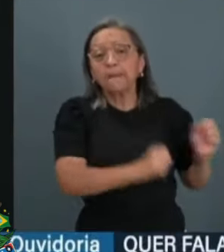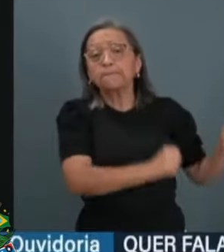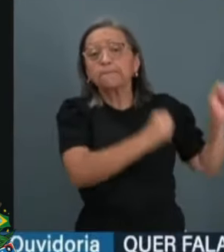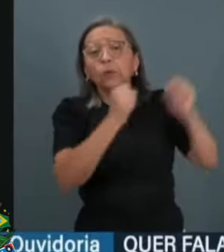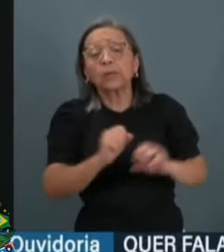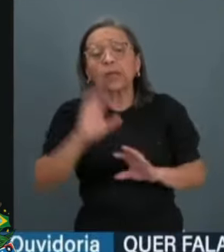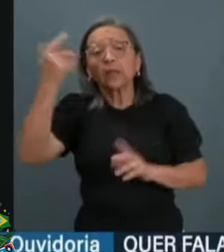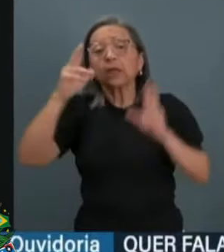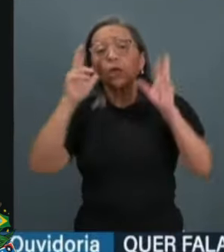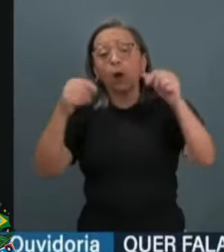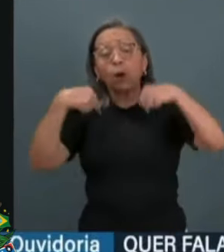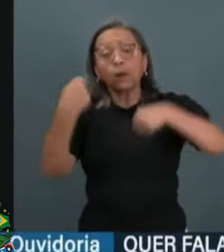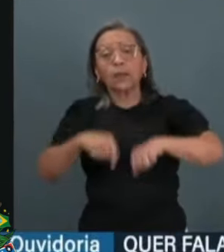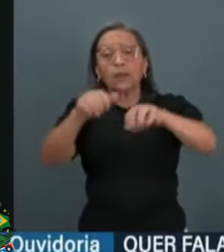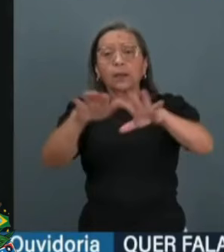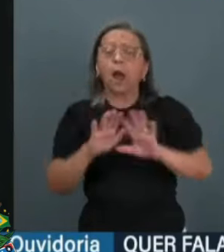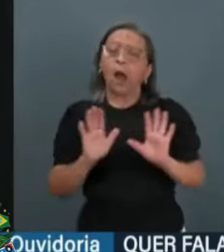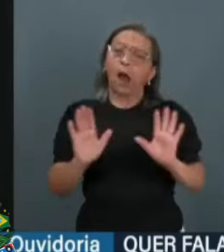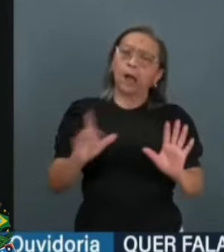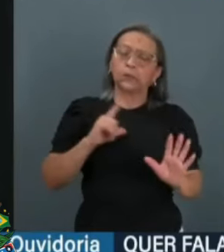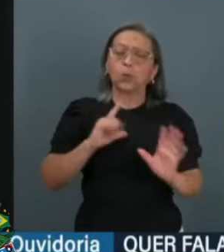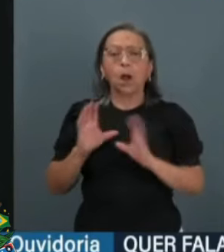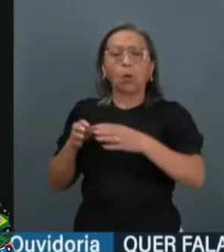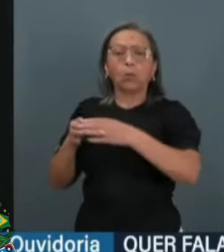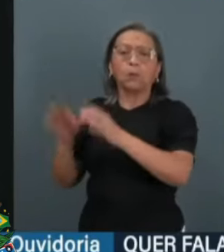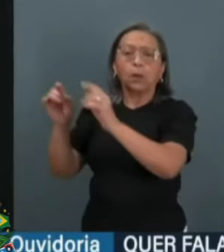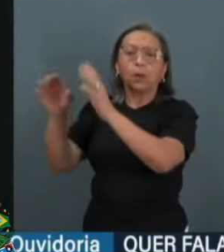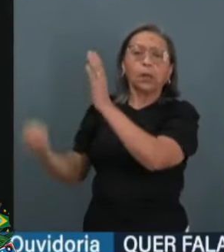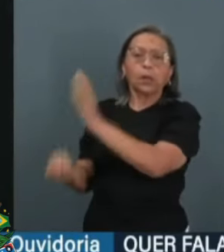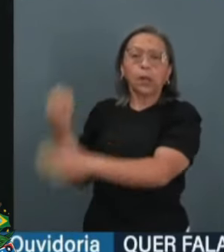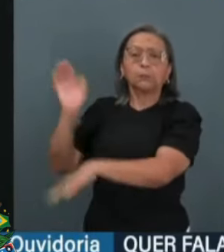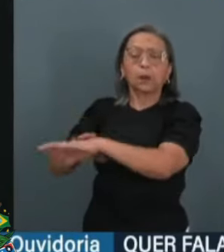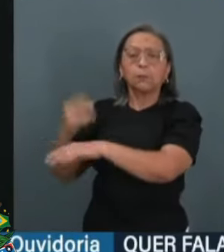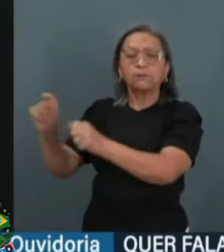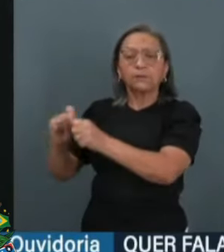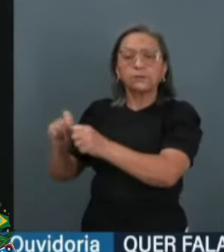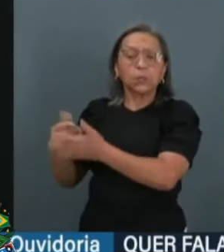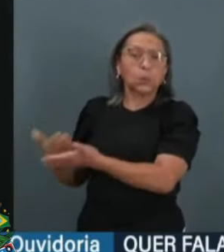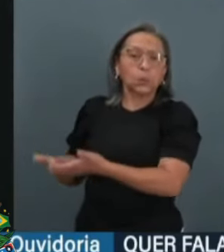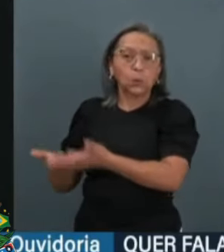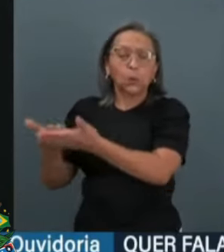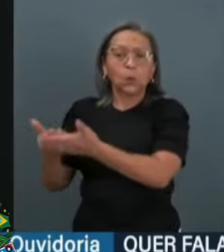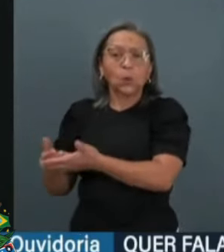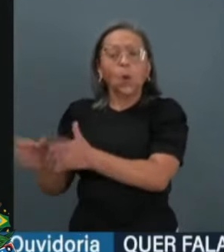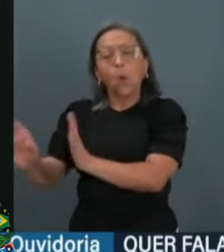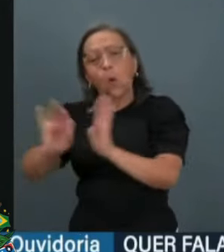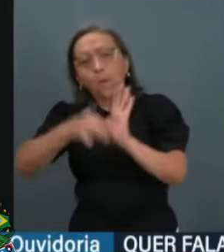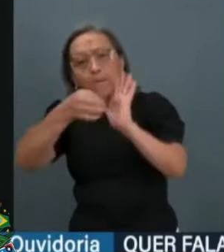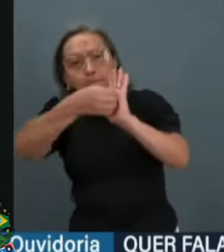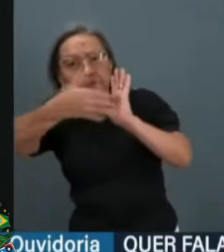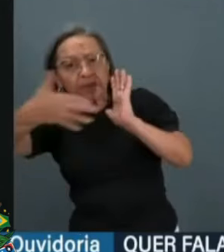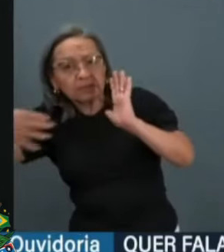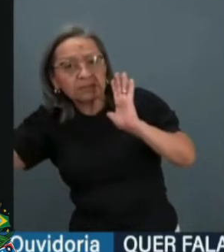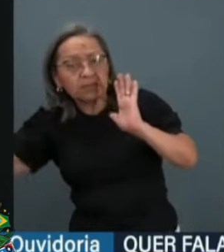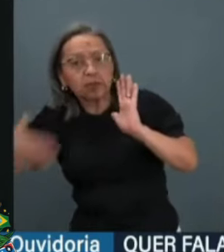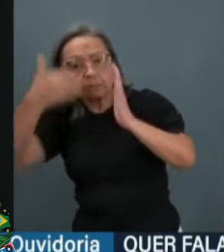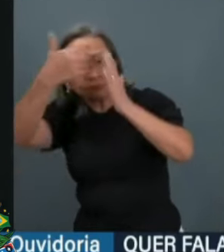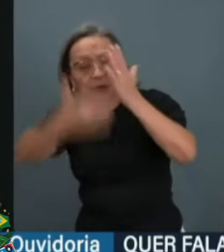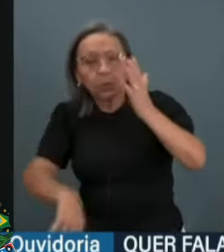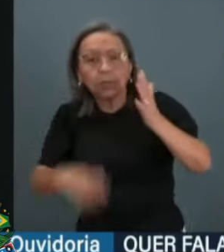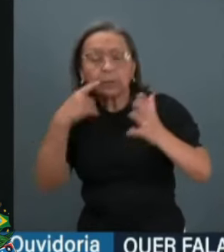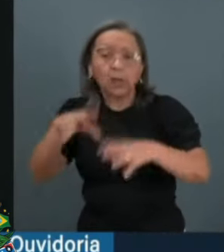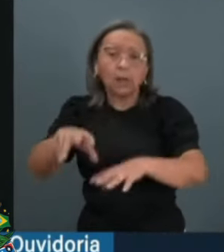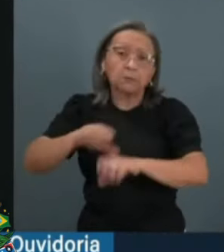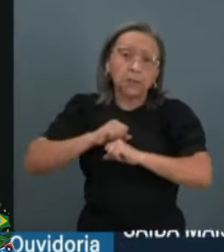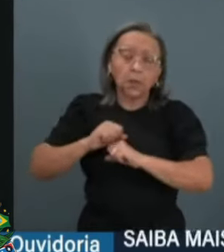de decisão. Ah, mas tem uma comissão especial que é criada para poder fazer lá o parecer quanto à admissibilidade